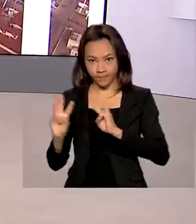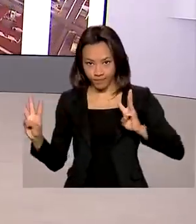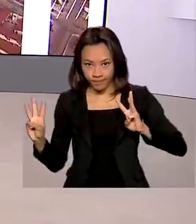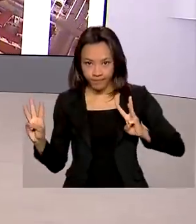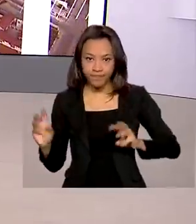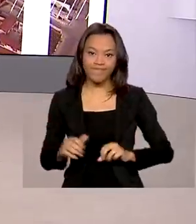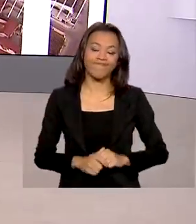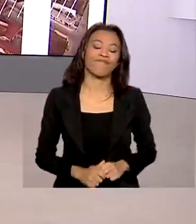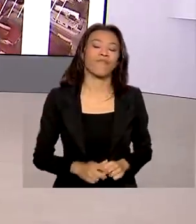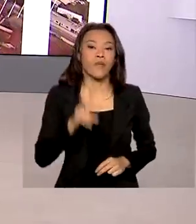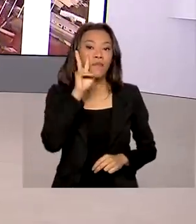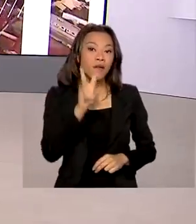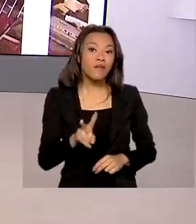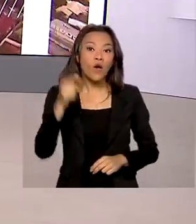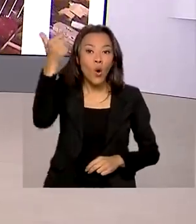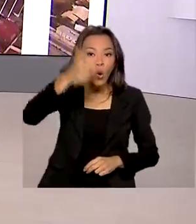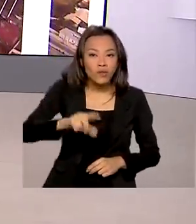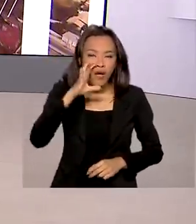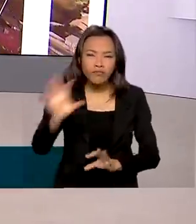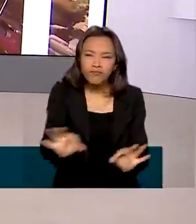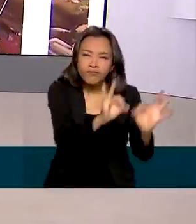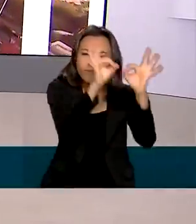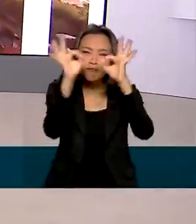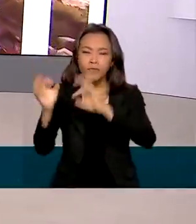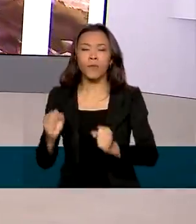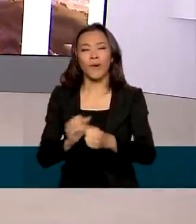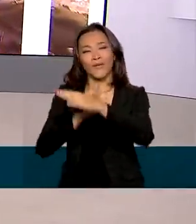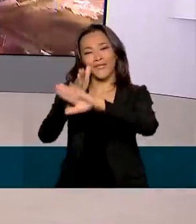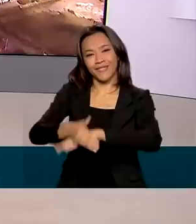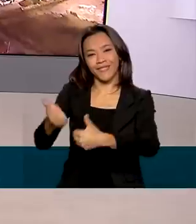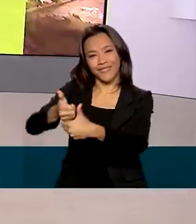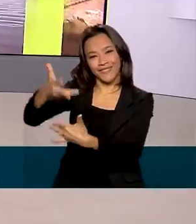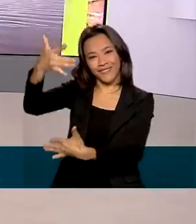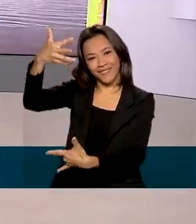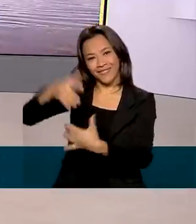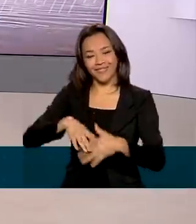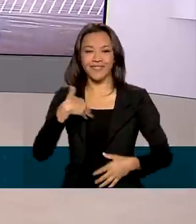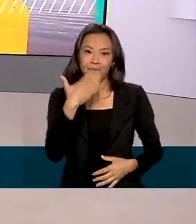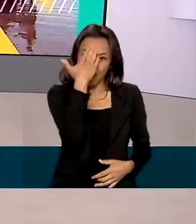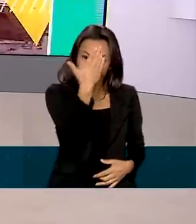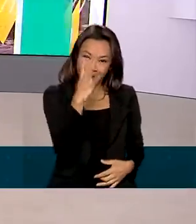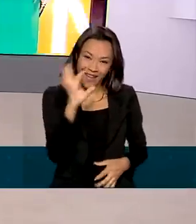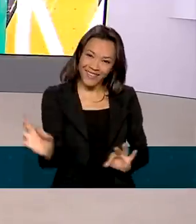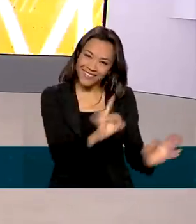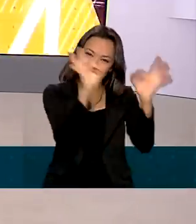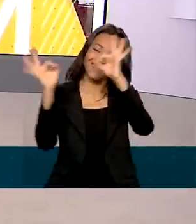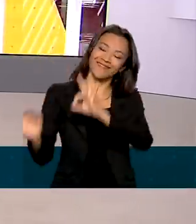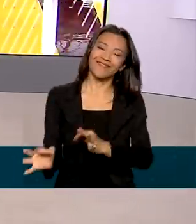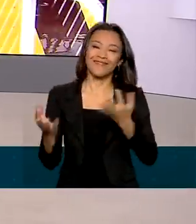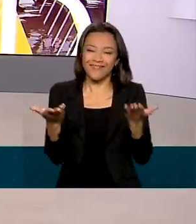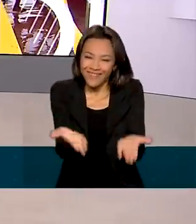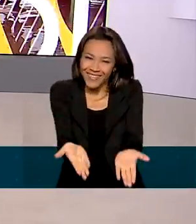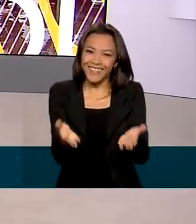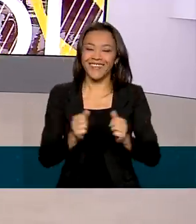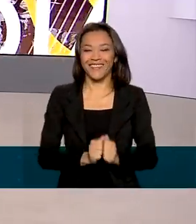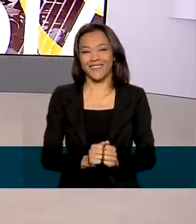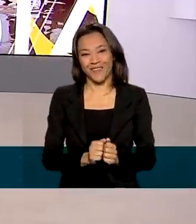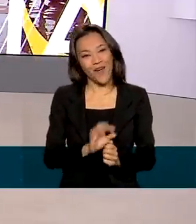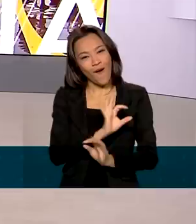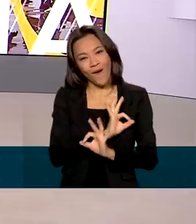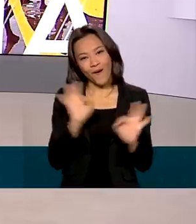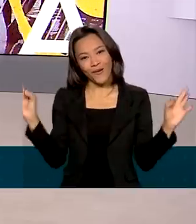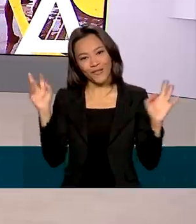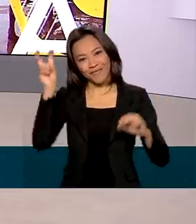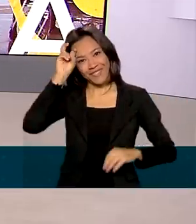Para rever as reportagens de hoje, acesse as nossas redes sociais. Muito obrigada pela sua audiência, pela sua companhia aqui com a gente no Brasil em Dia. Uma